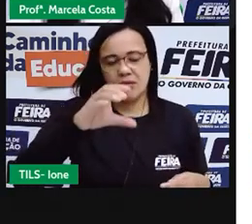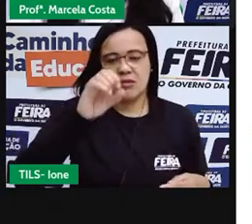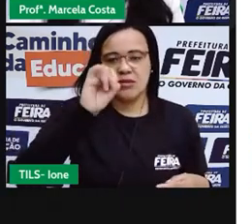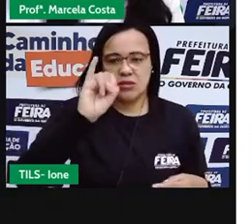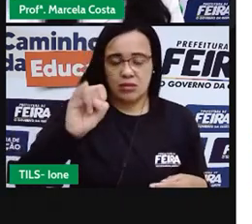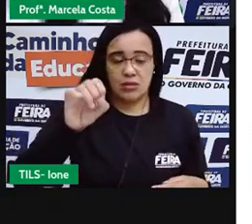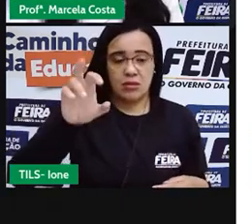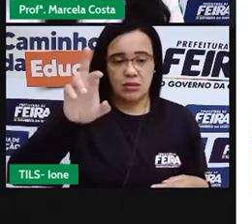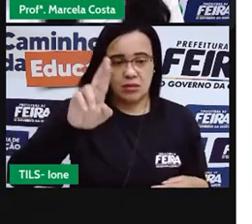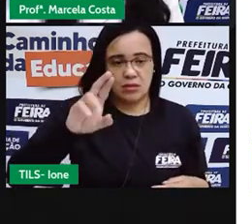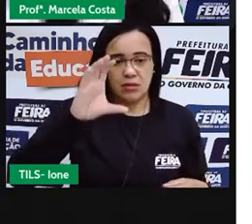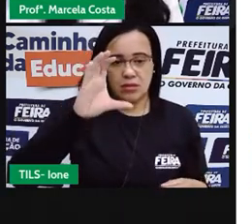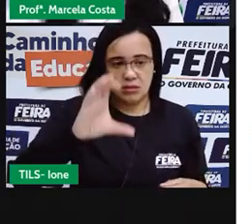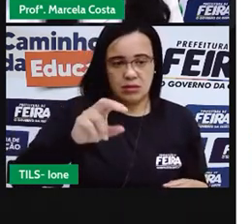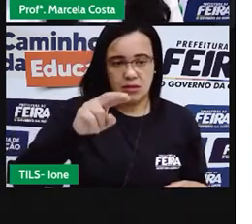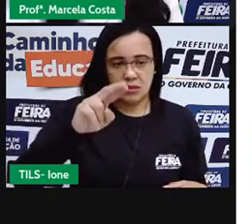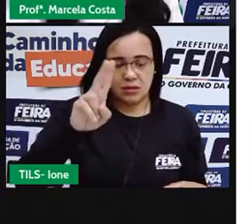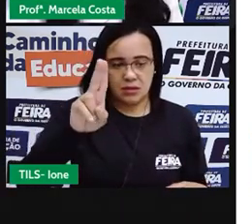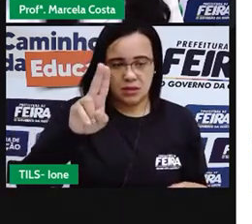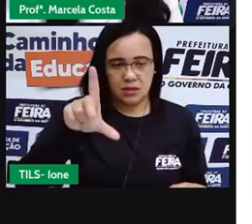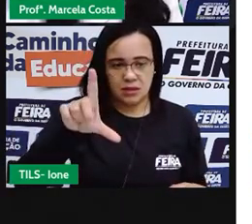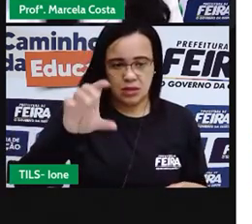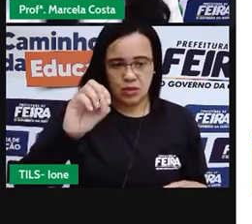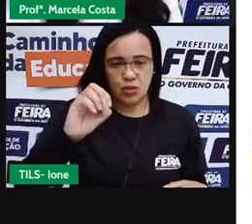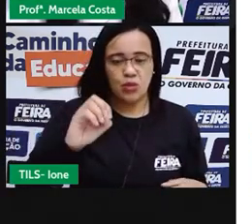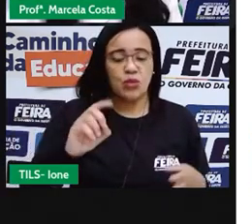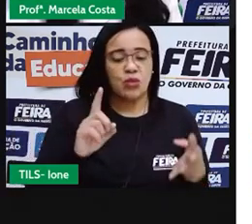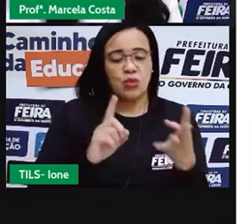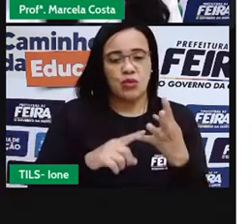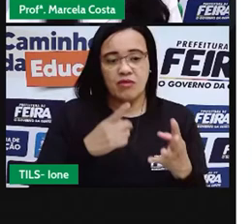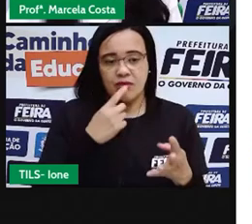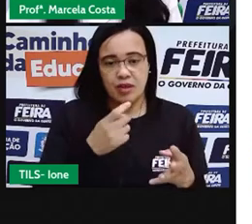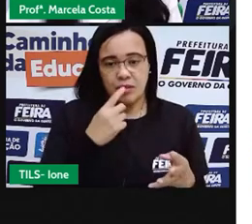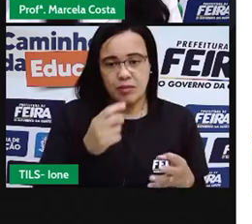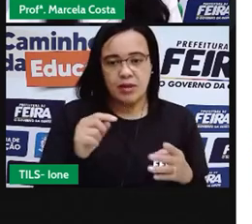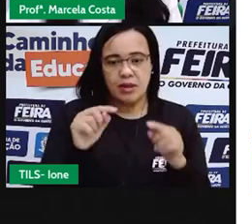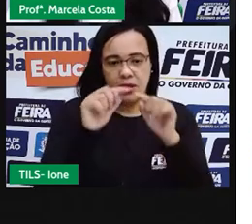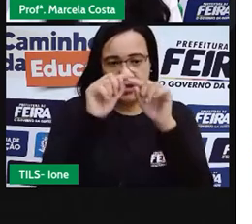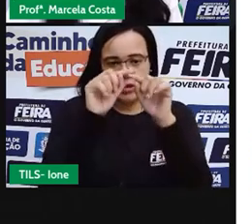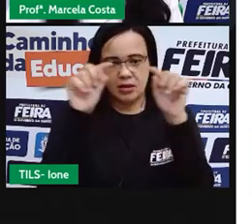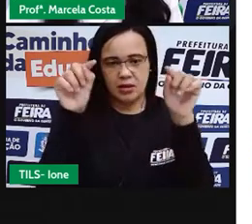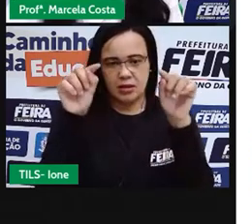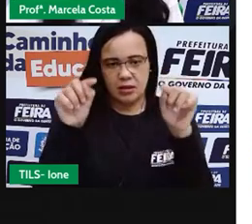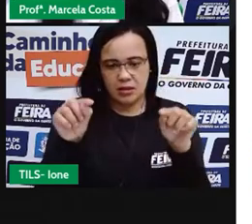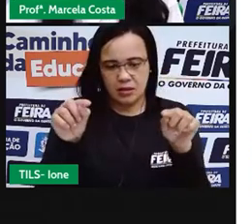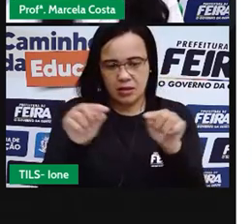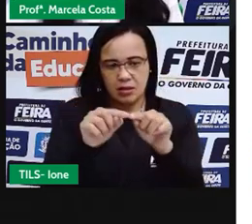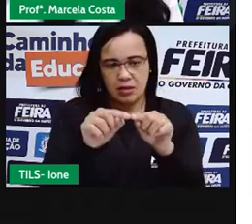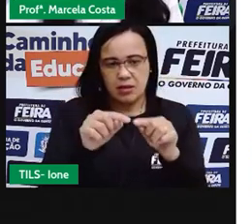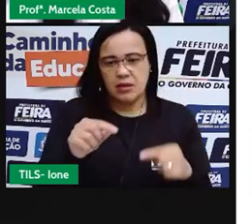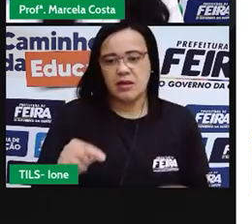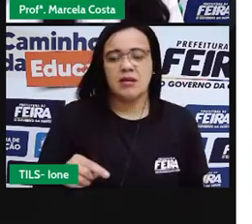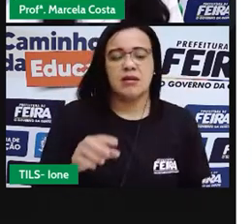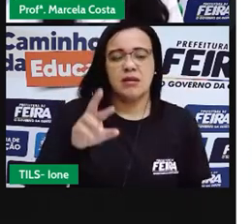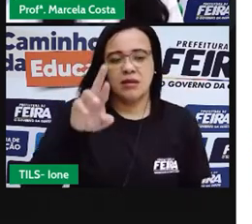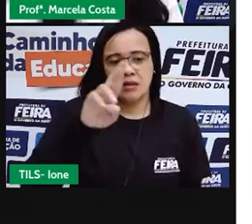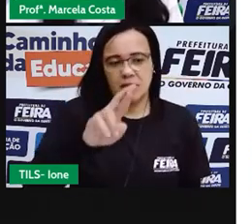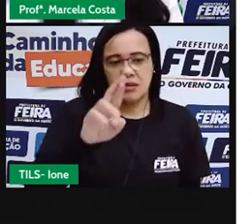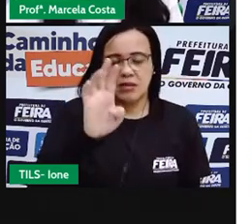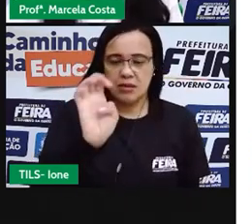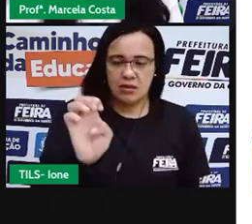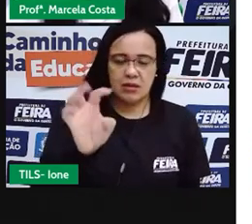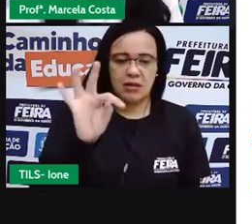e o retângulo elas são